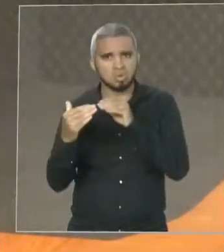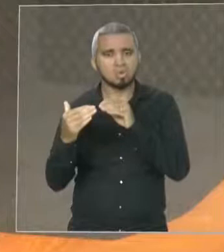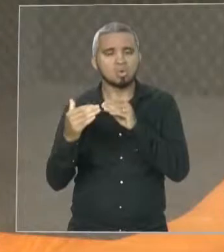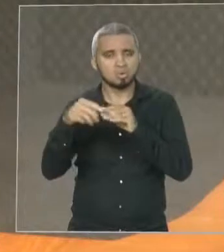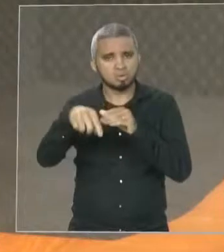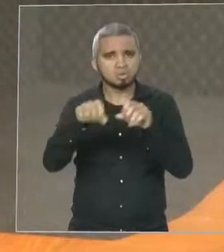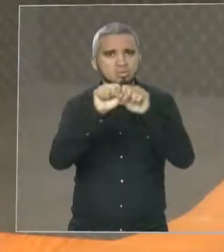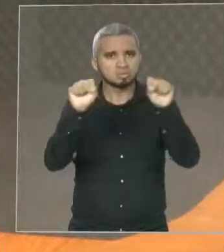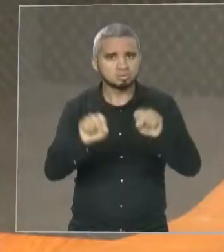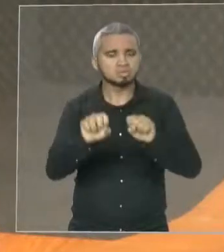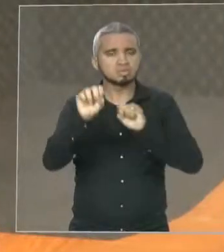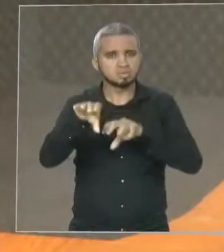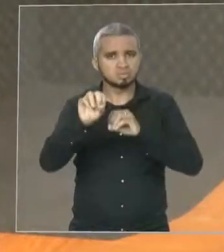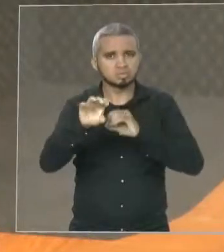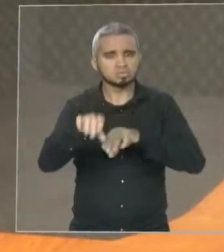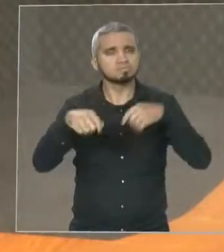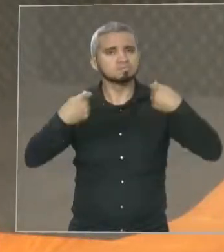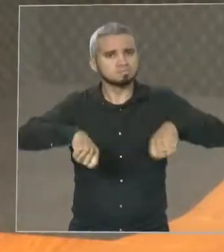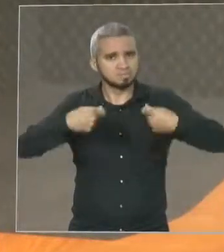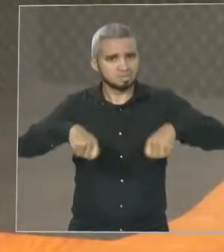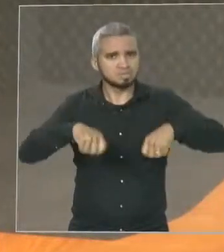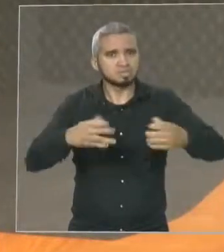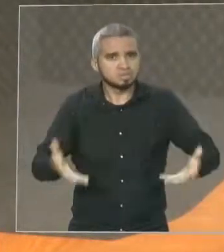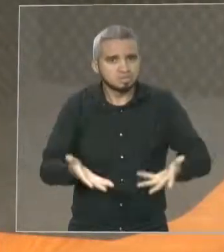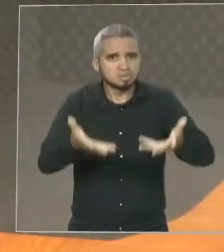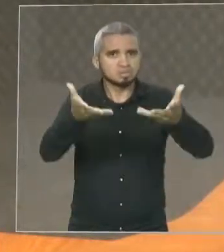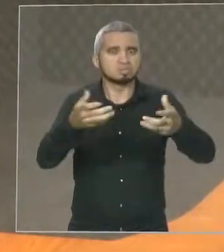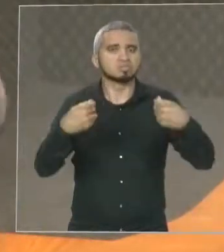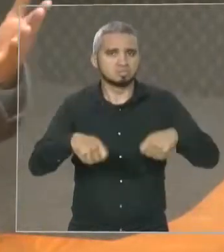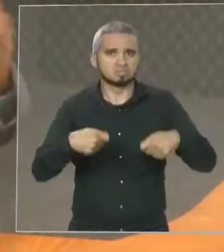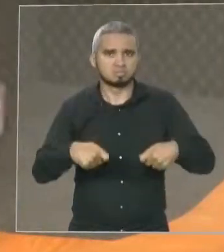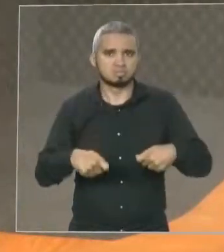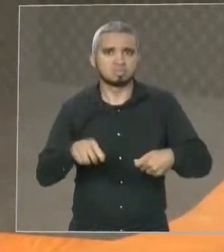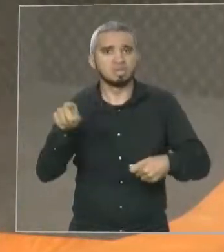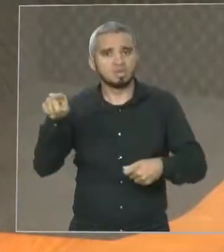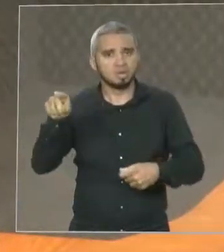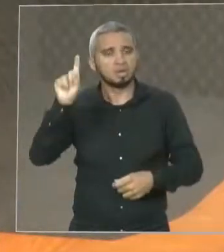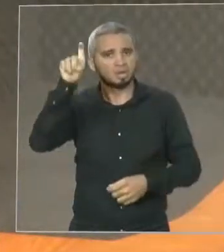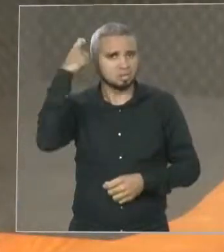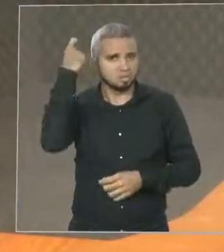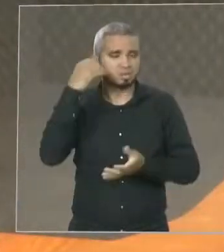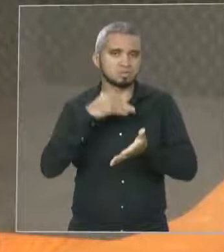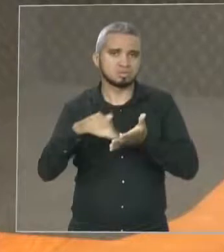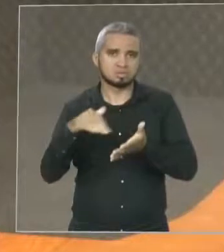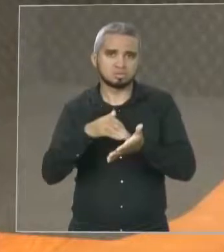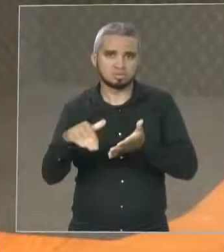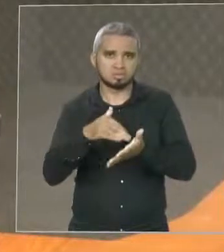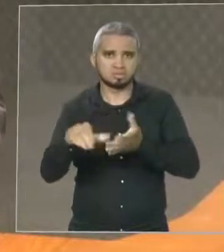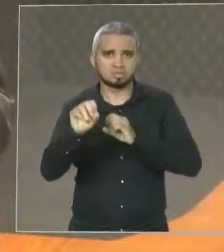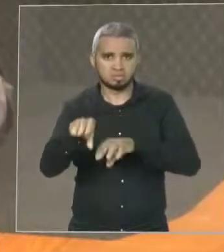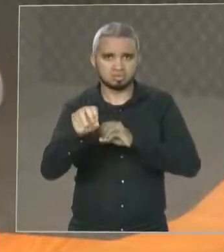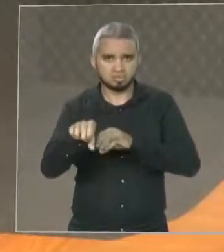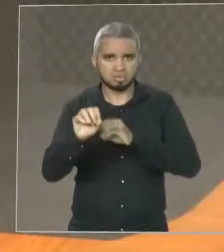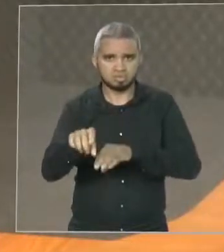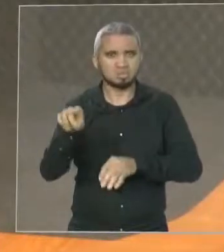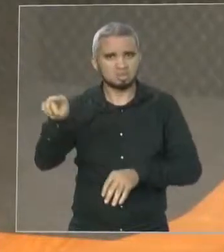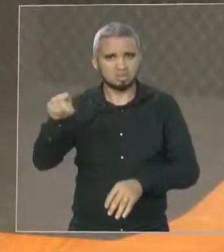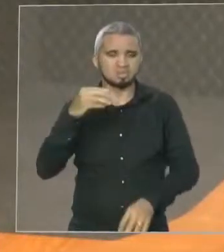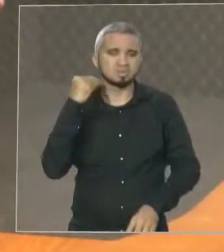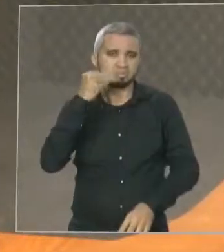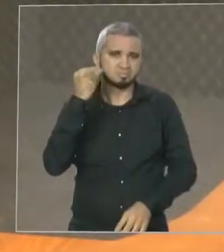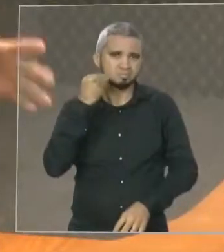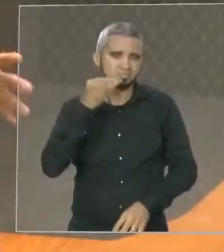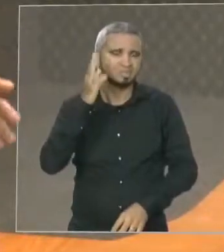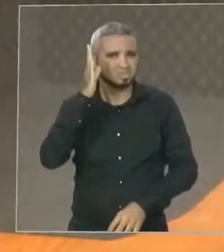do Estado, que aliás ele foi secretário de educação e sabe mais do que nós das dificuldades que é mudar